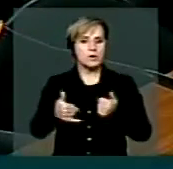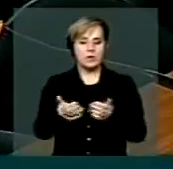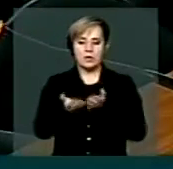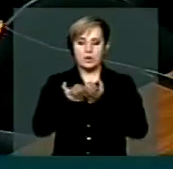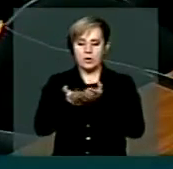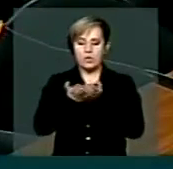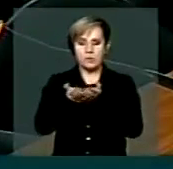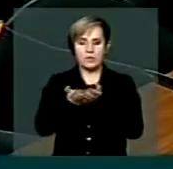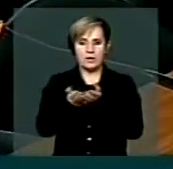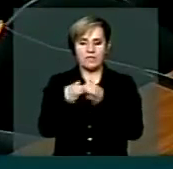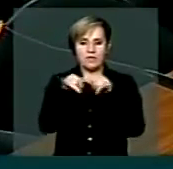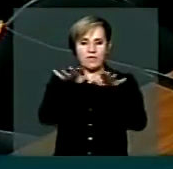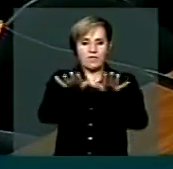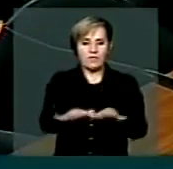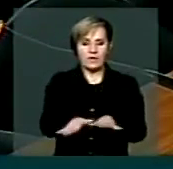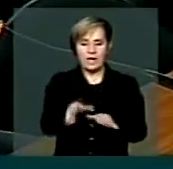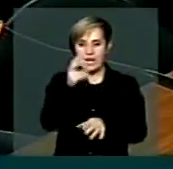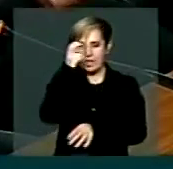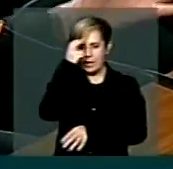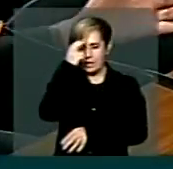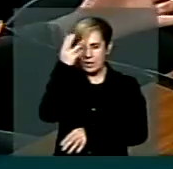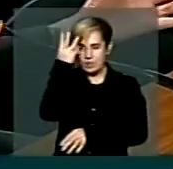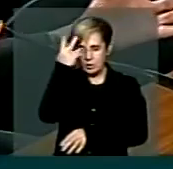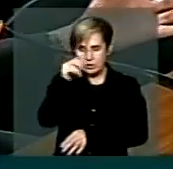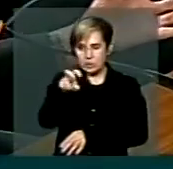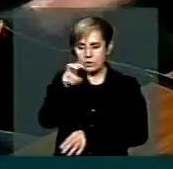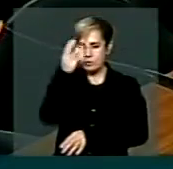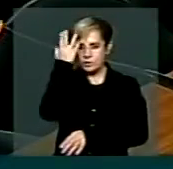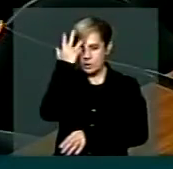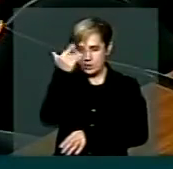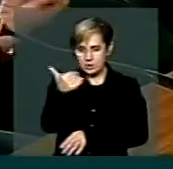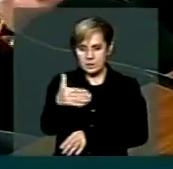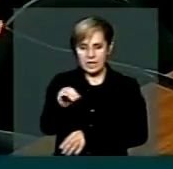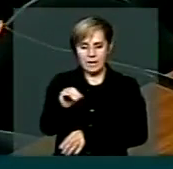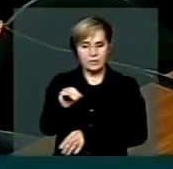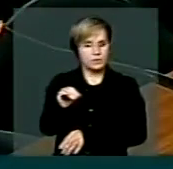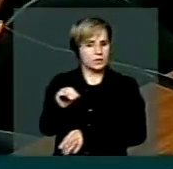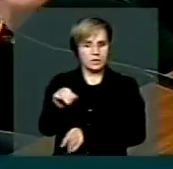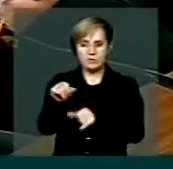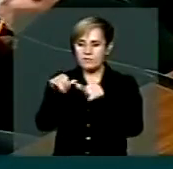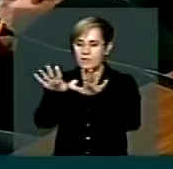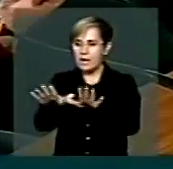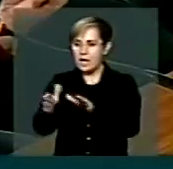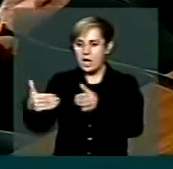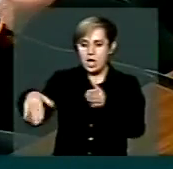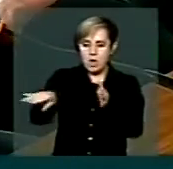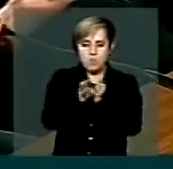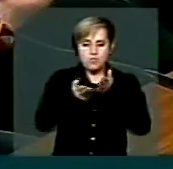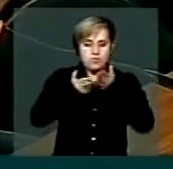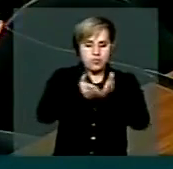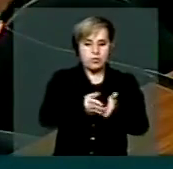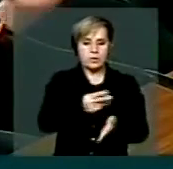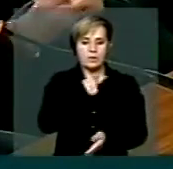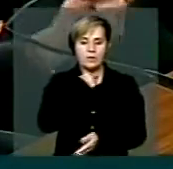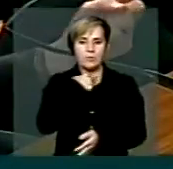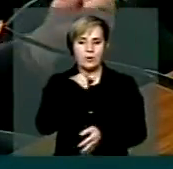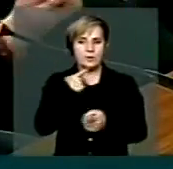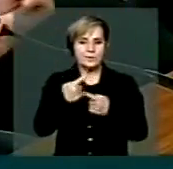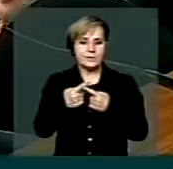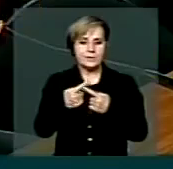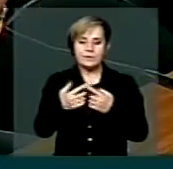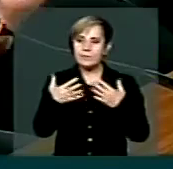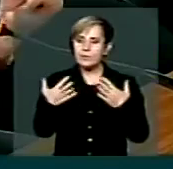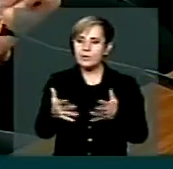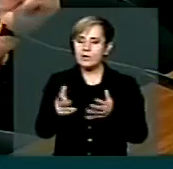atracado 5, 10 dias sem poder atracar, descarregar, parado. O custo do navio custa de 30 a 50 mil dólares por dia,